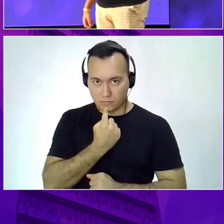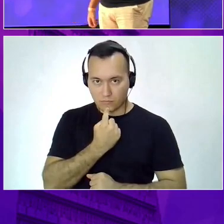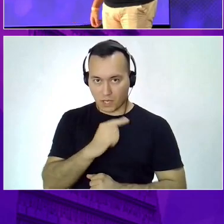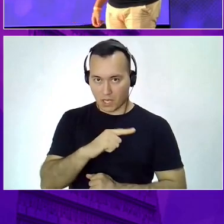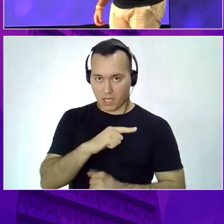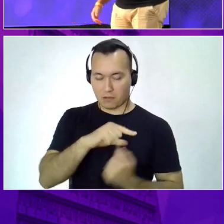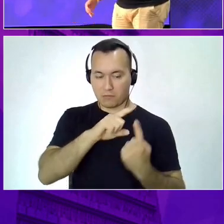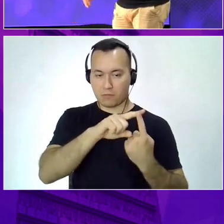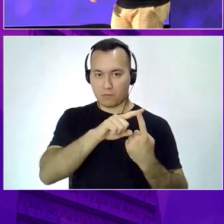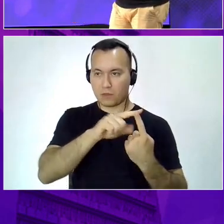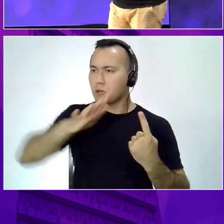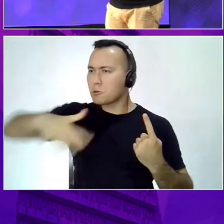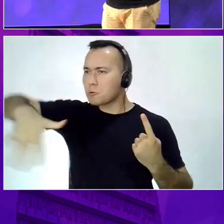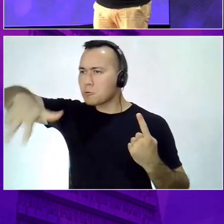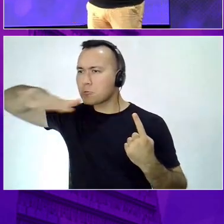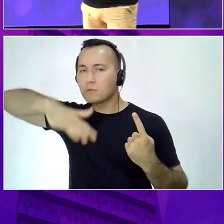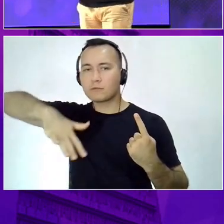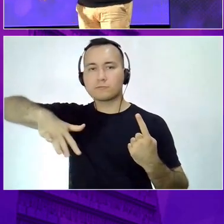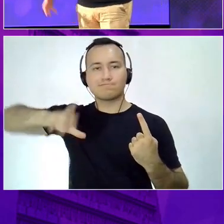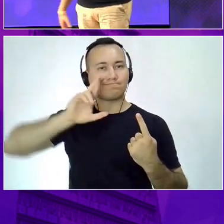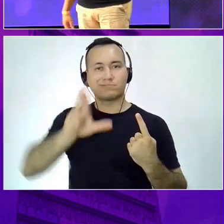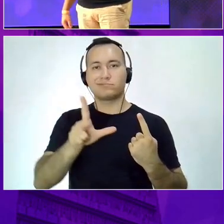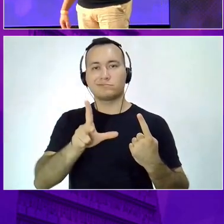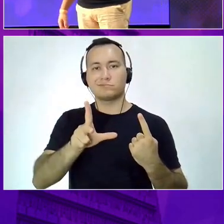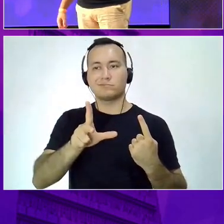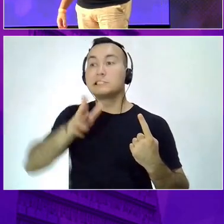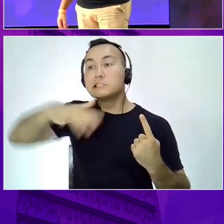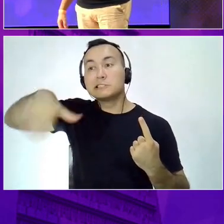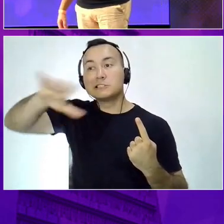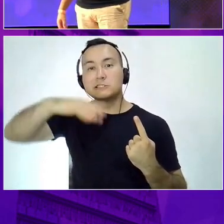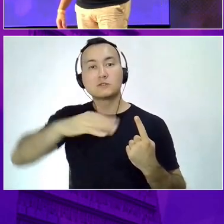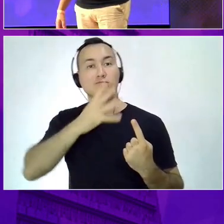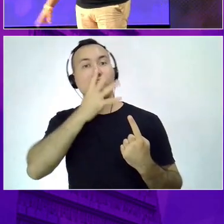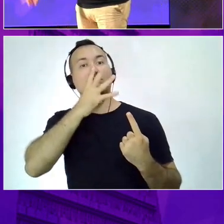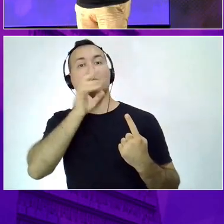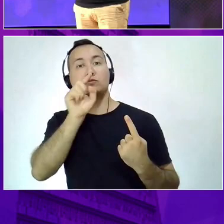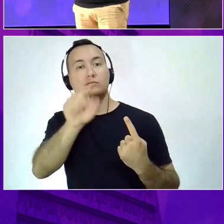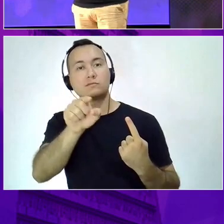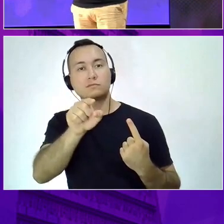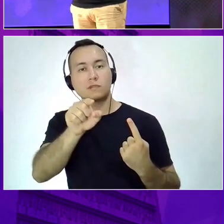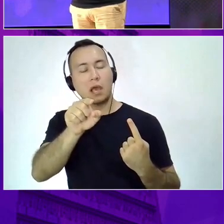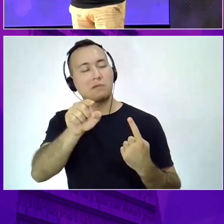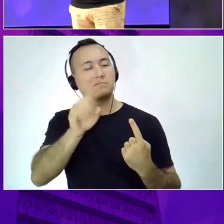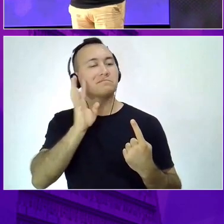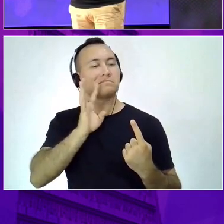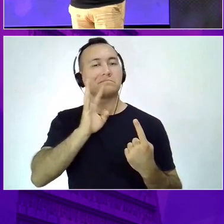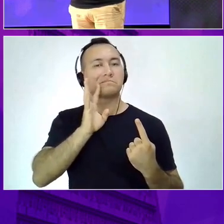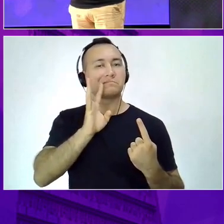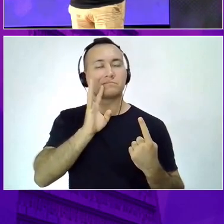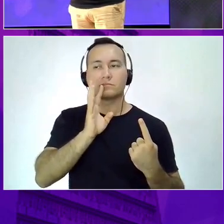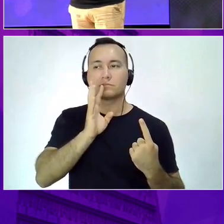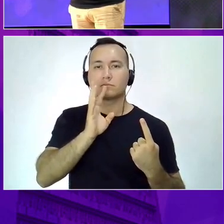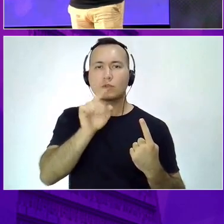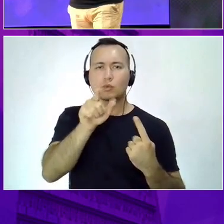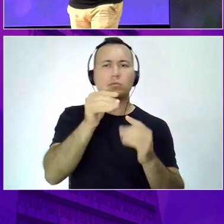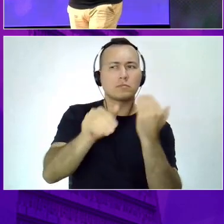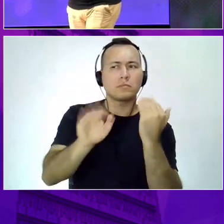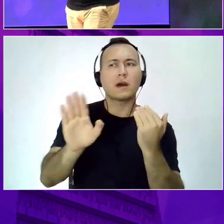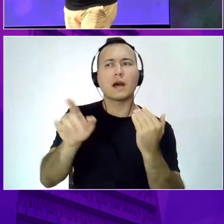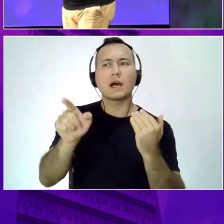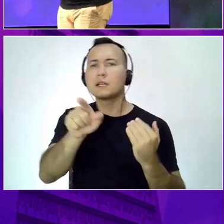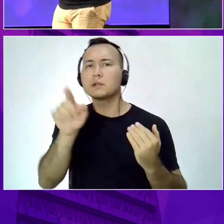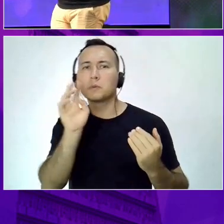pessoas? Conquista o respeito dos diferentes? Não pelo seu crachá. Porque se você for diretor,